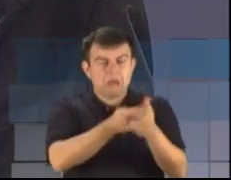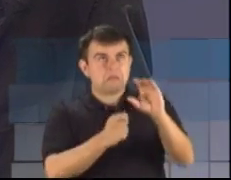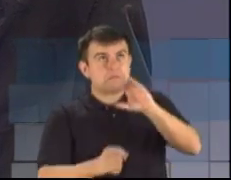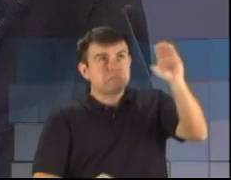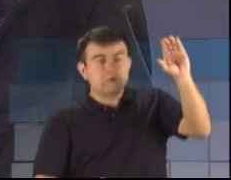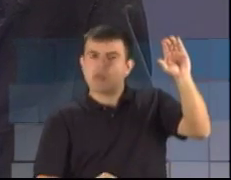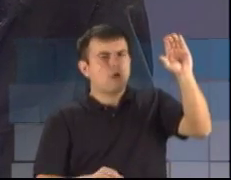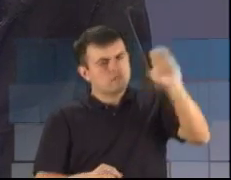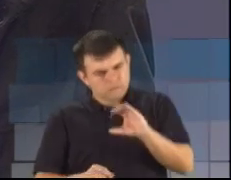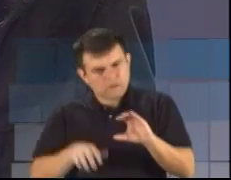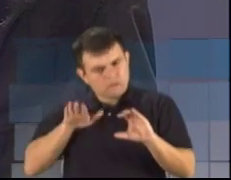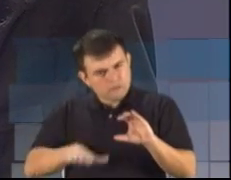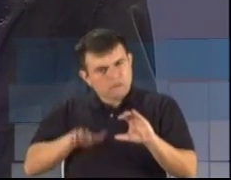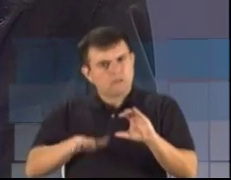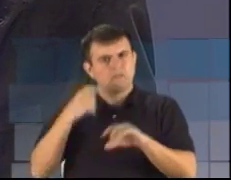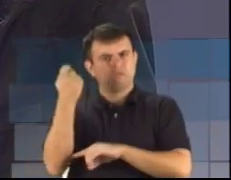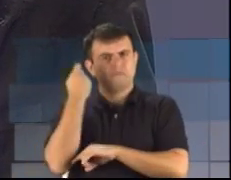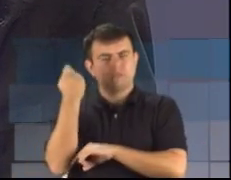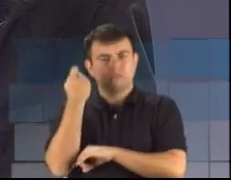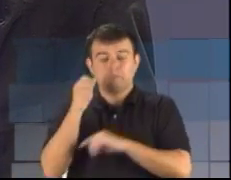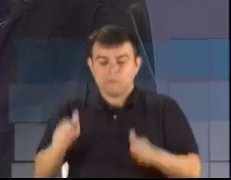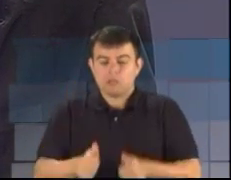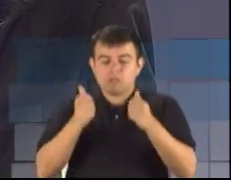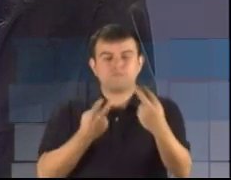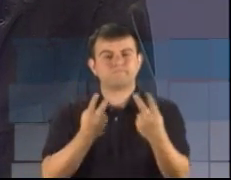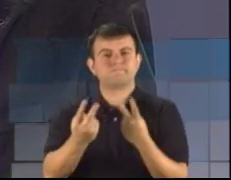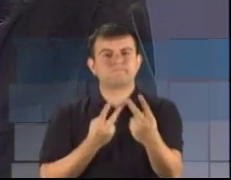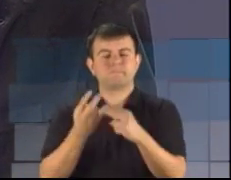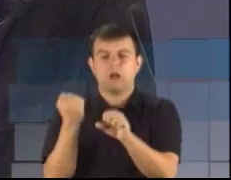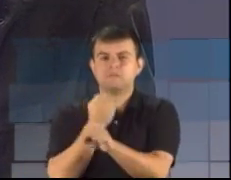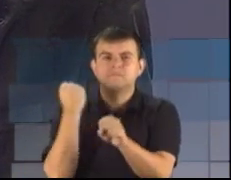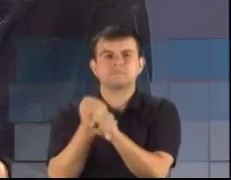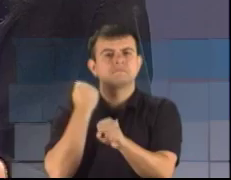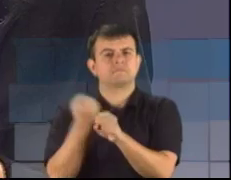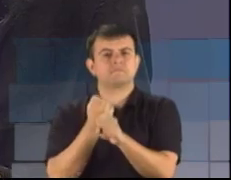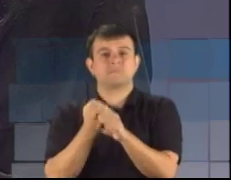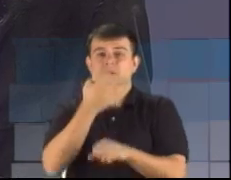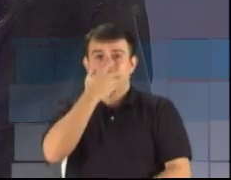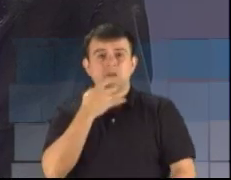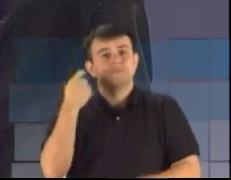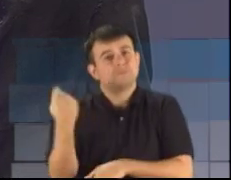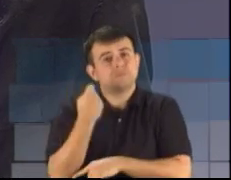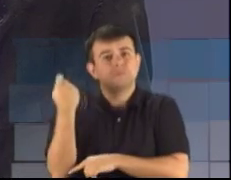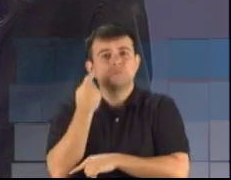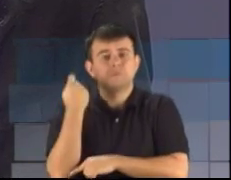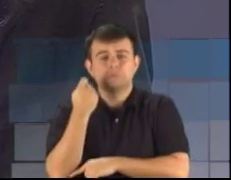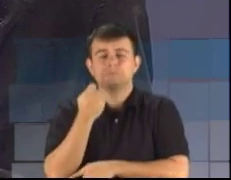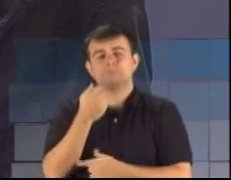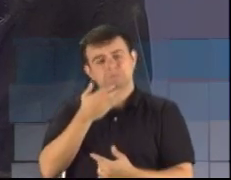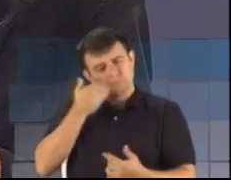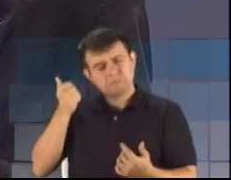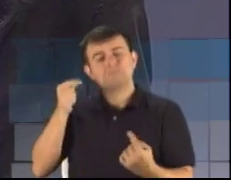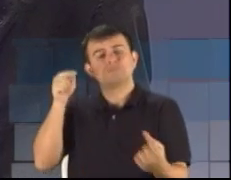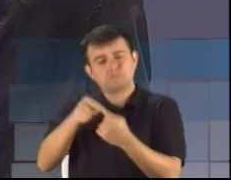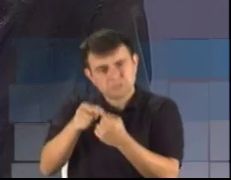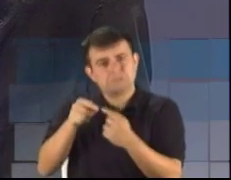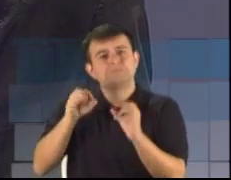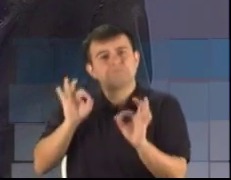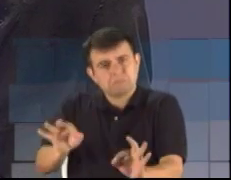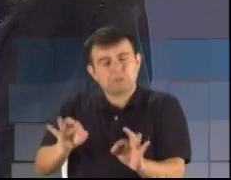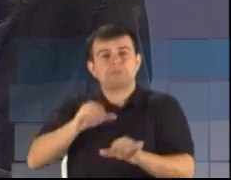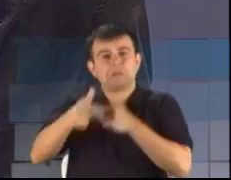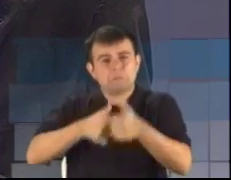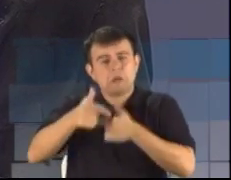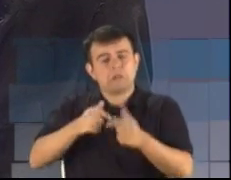para investimento e melhorar as nossas estradas. Eu entendo que o Rio Grande merece o melhor comportamento do governo. Isso é falta de eficiência. um